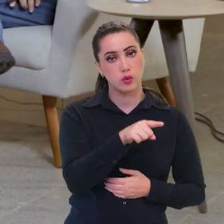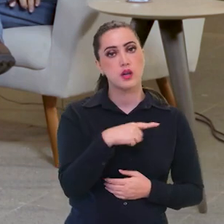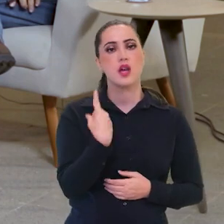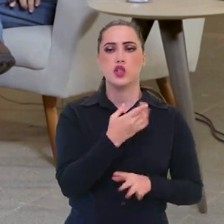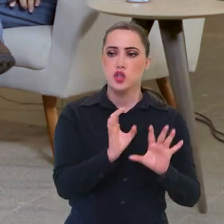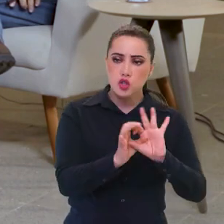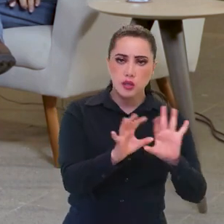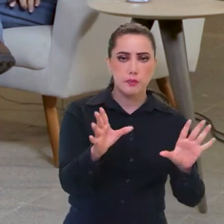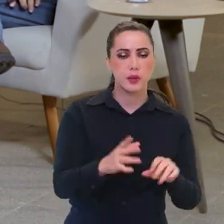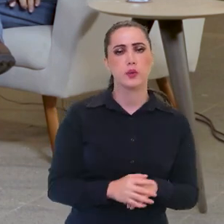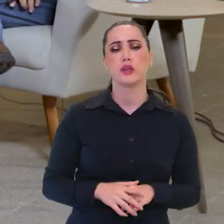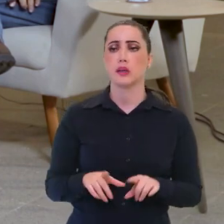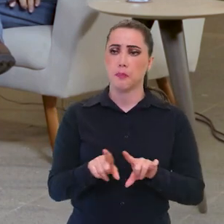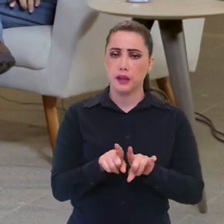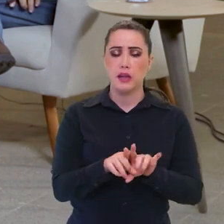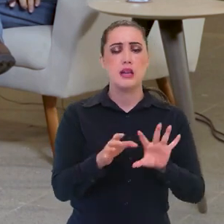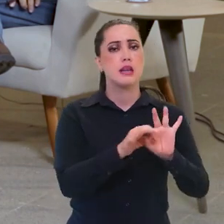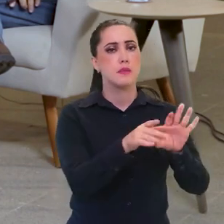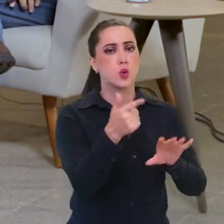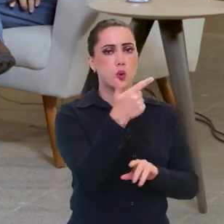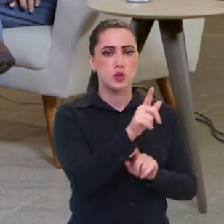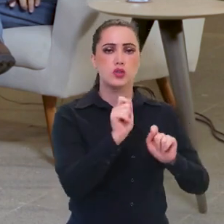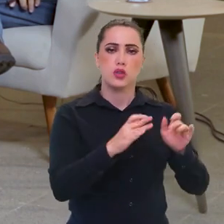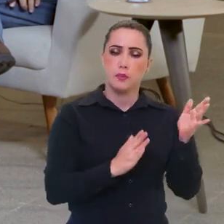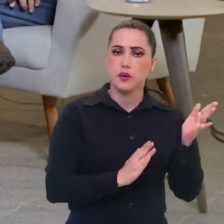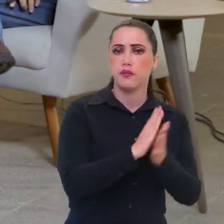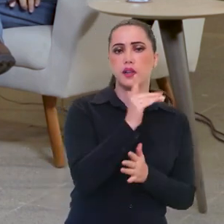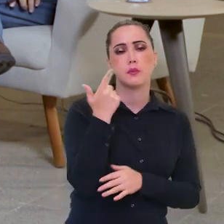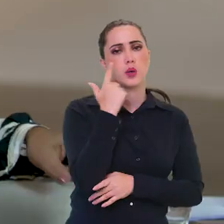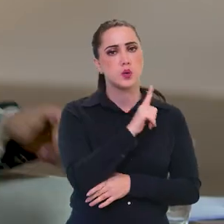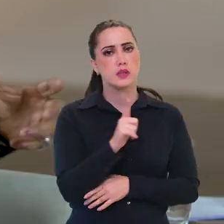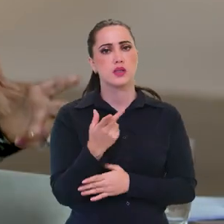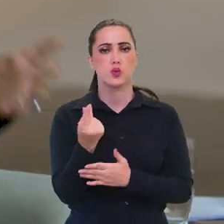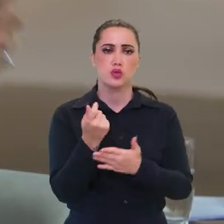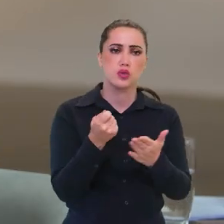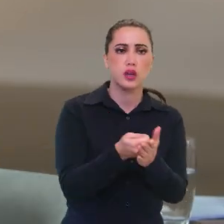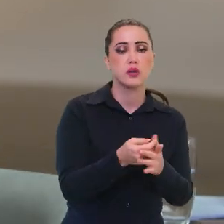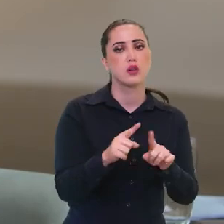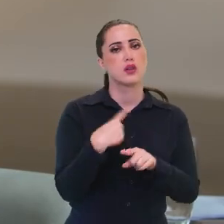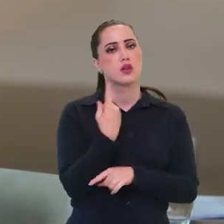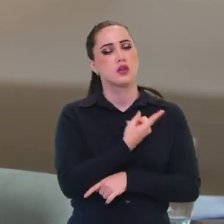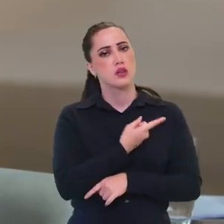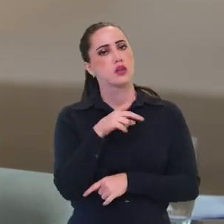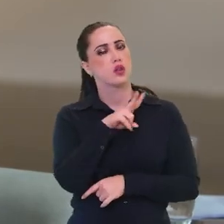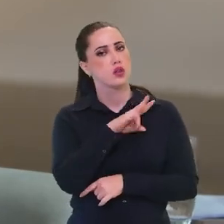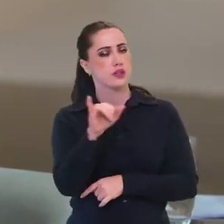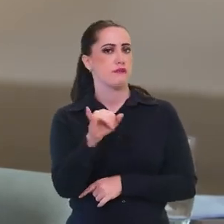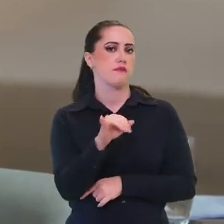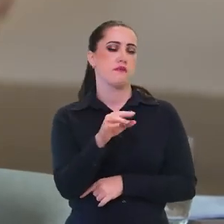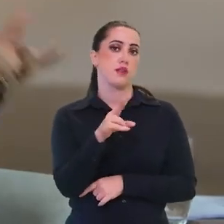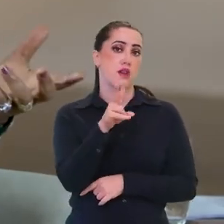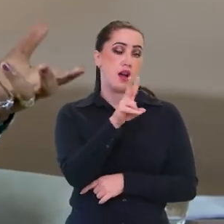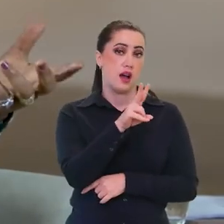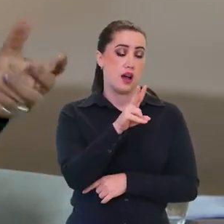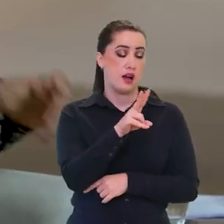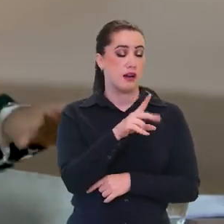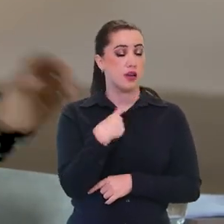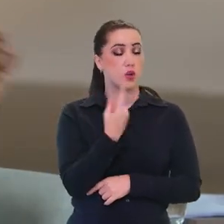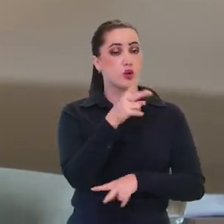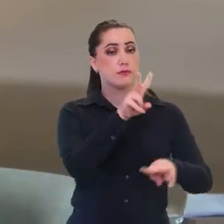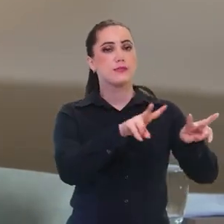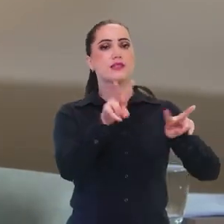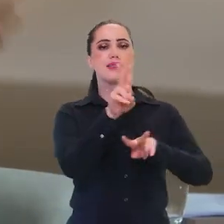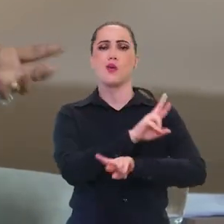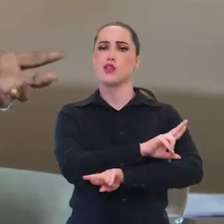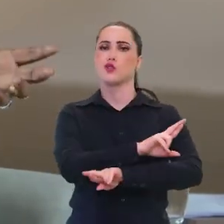isso. E liberar alguns que já estavam aprovados para captação. Então, nós, nossa visão é totalmente o contrário. A